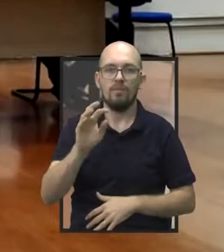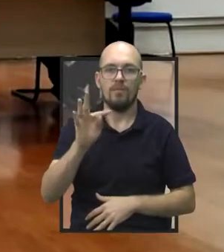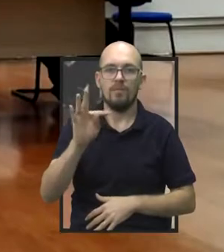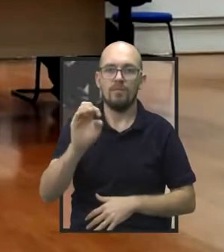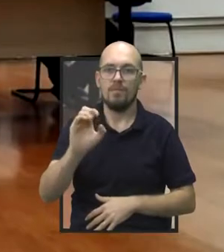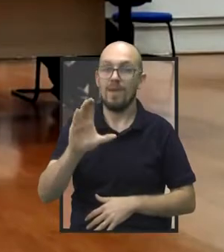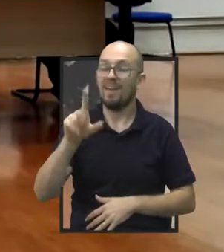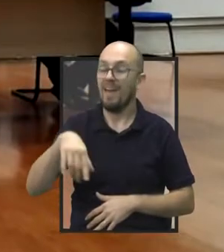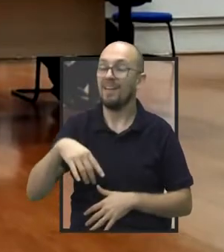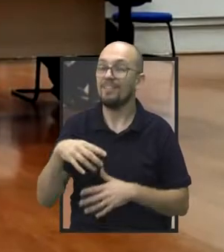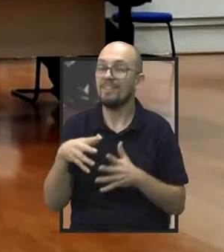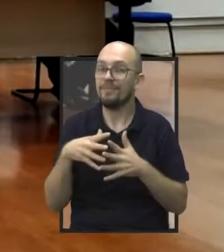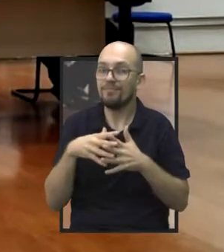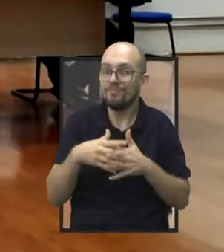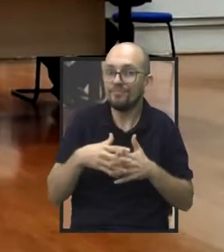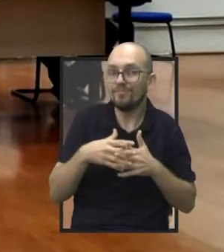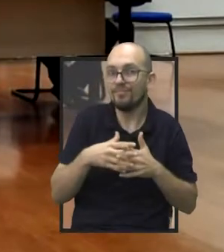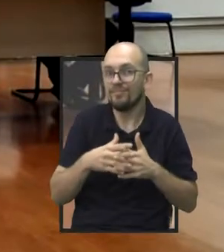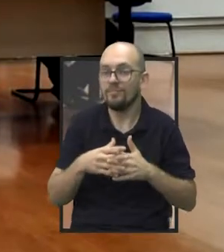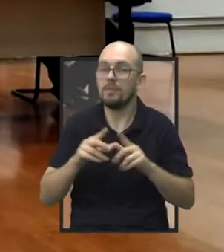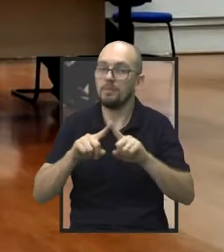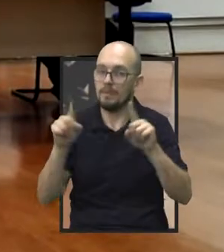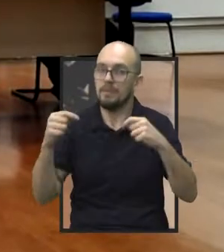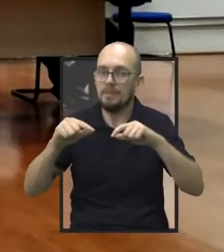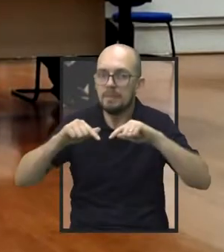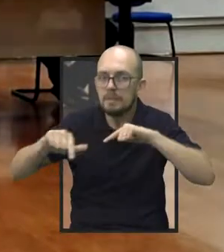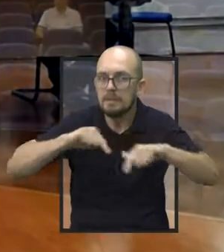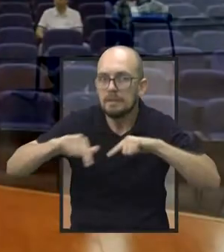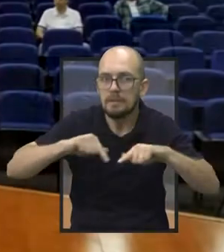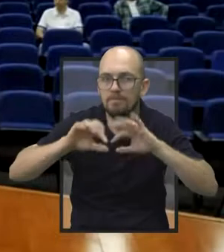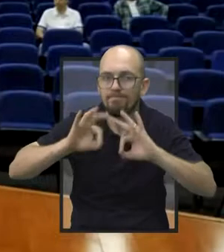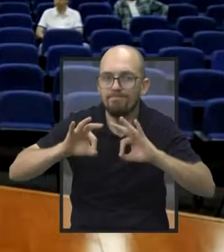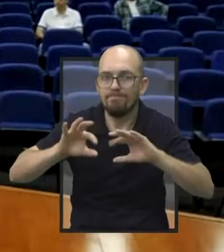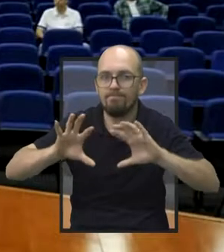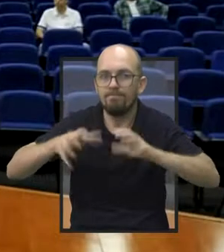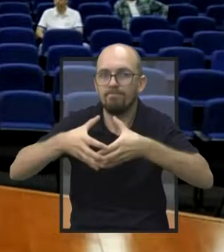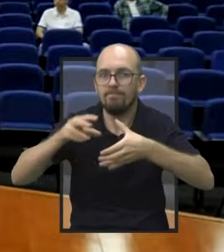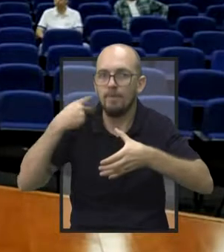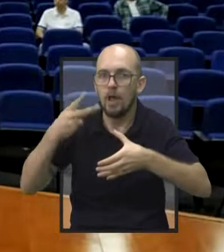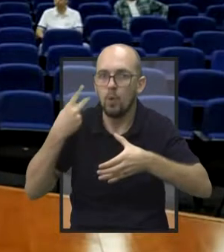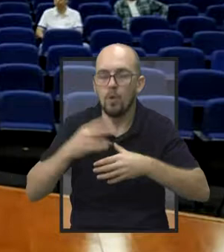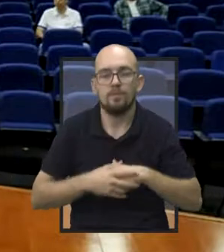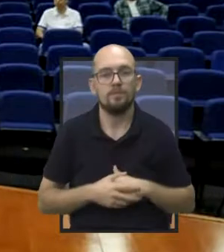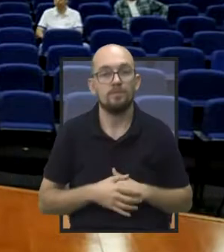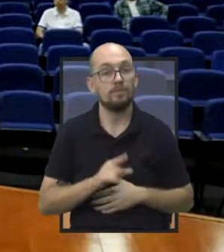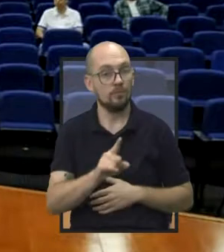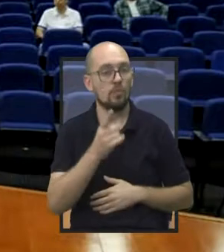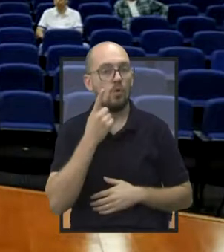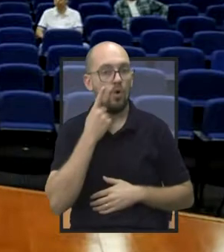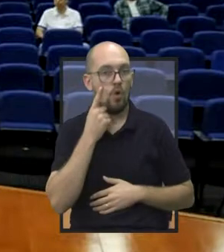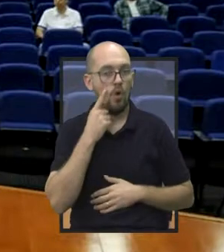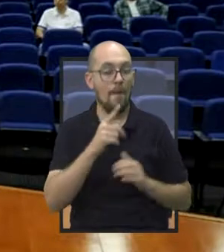assunto delicado e que exige empenho dos parlamentares? Olha, o plano diretor e a lei de